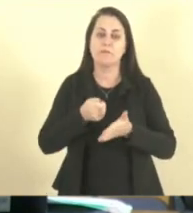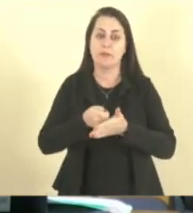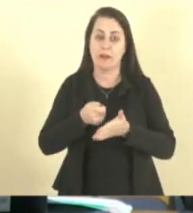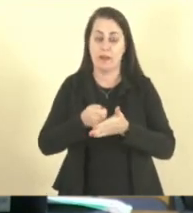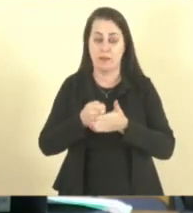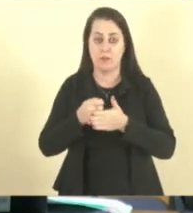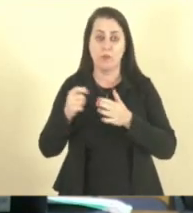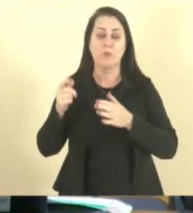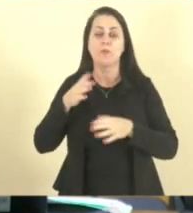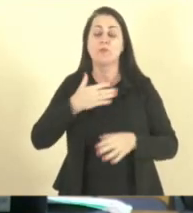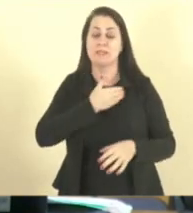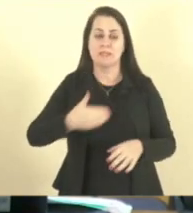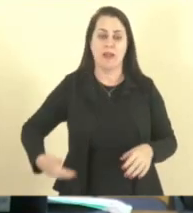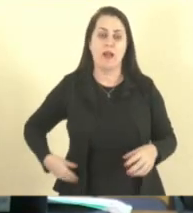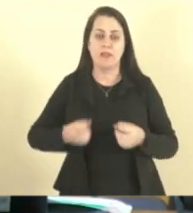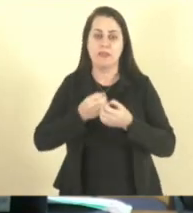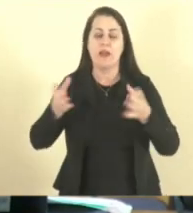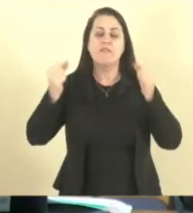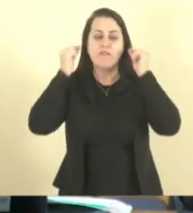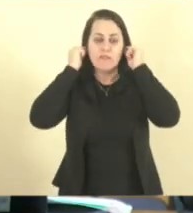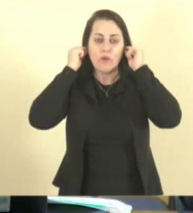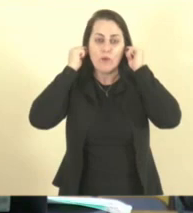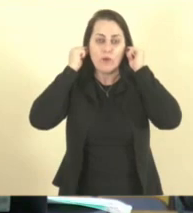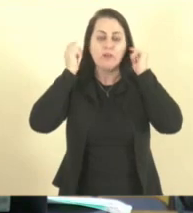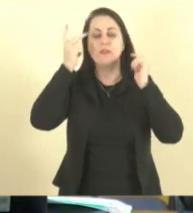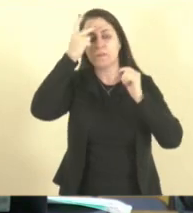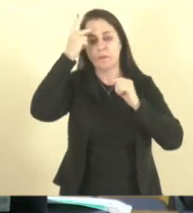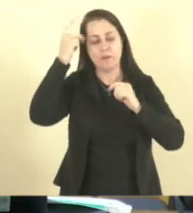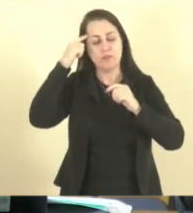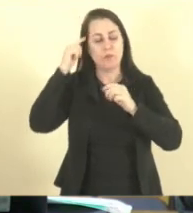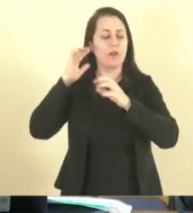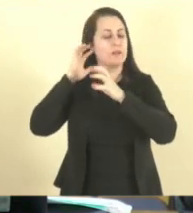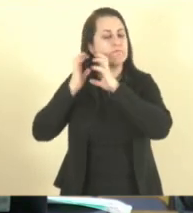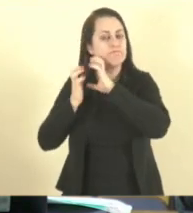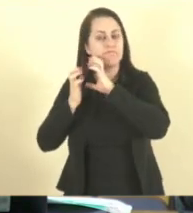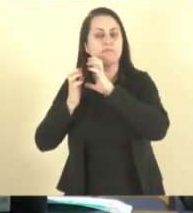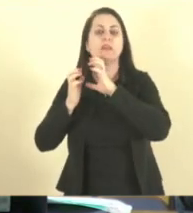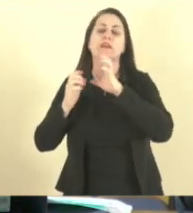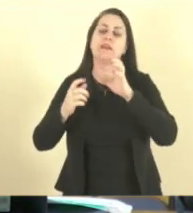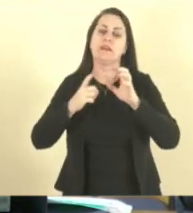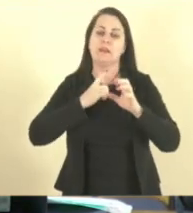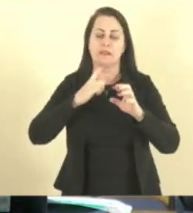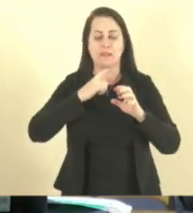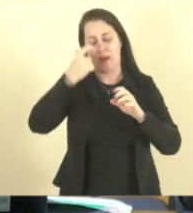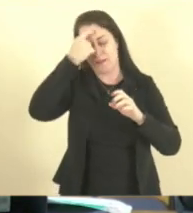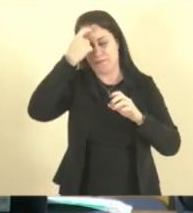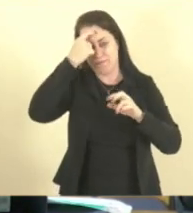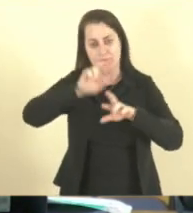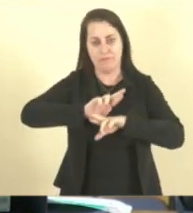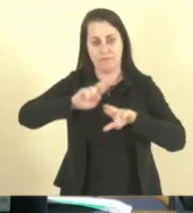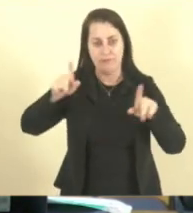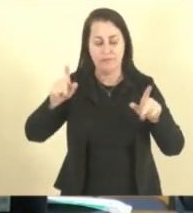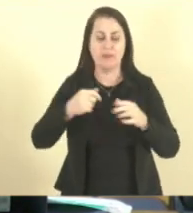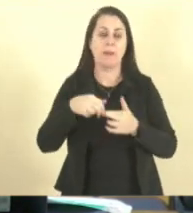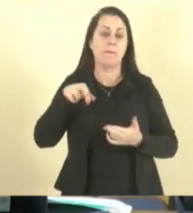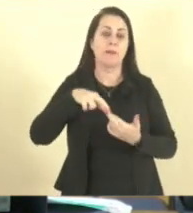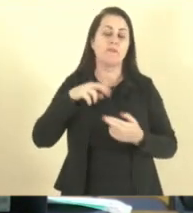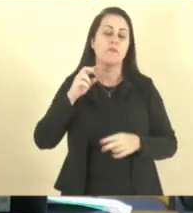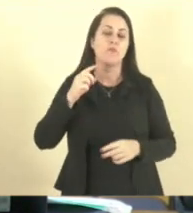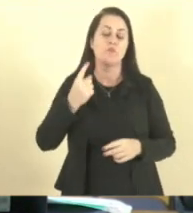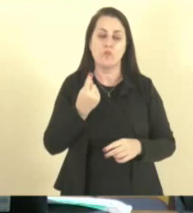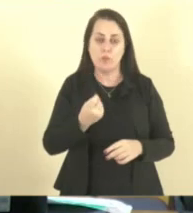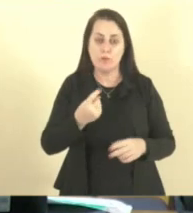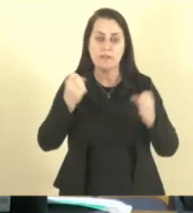Estadual fornecer fones anti-ruídos para as pessoas com transtorno neurodivergentes. O parágrafo único, ele